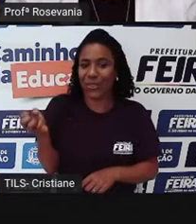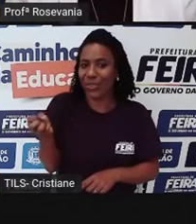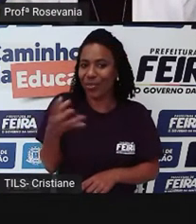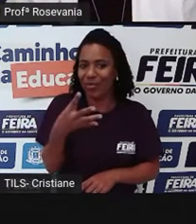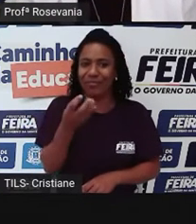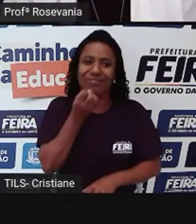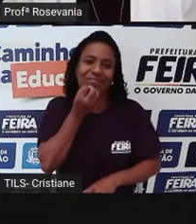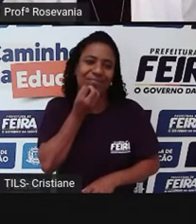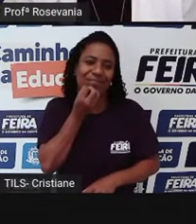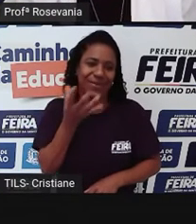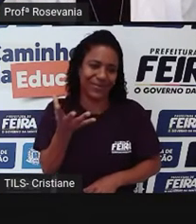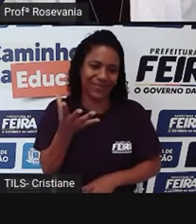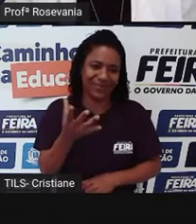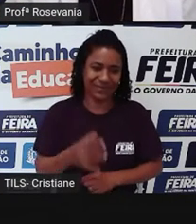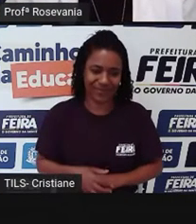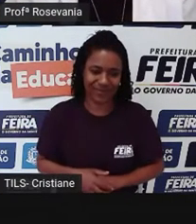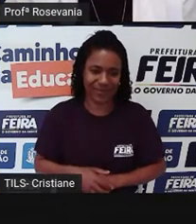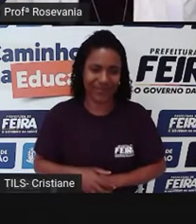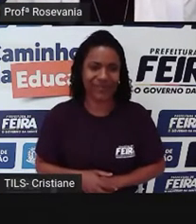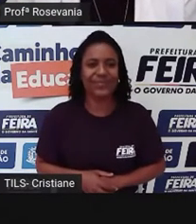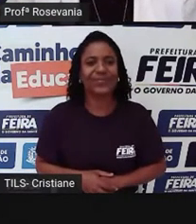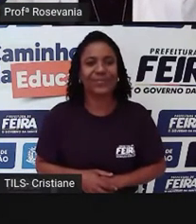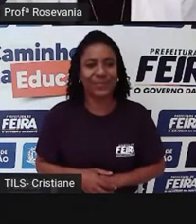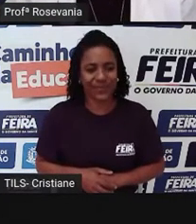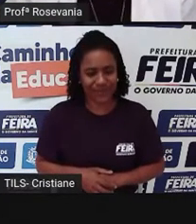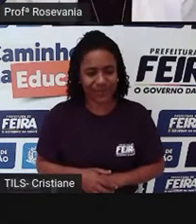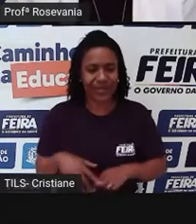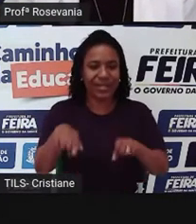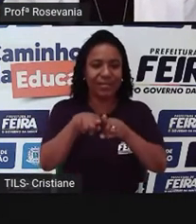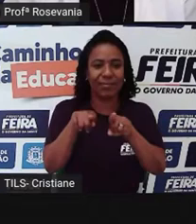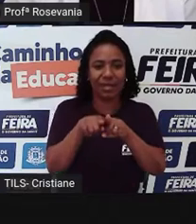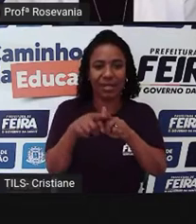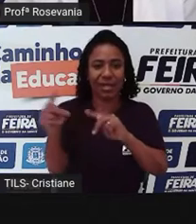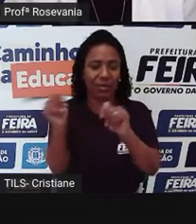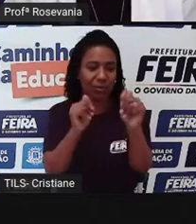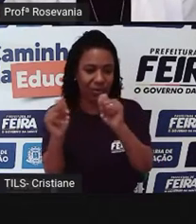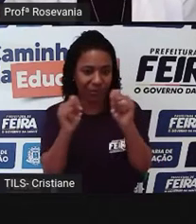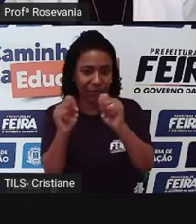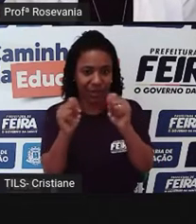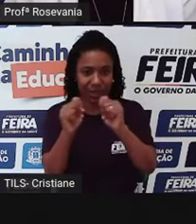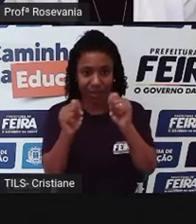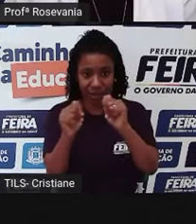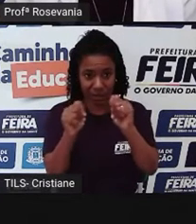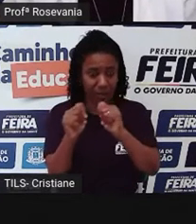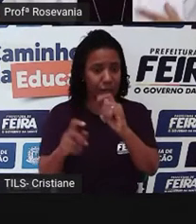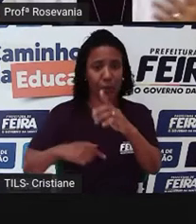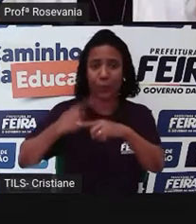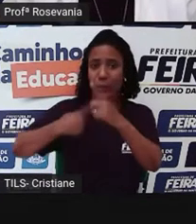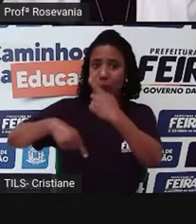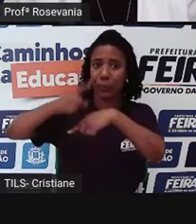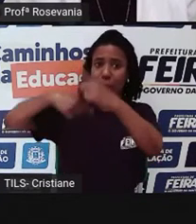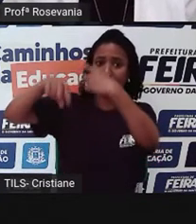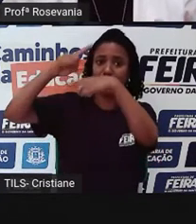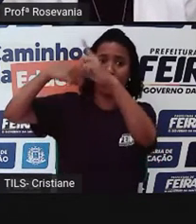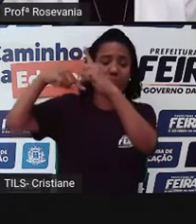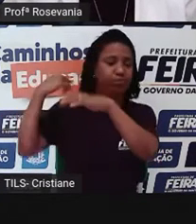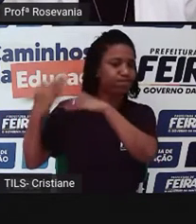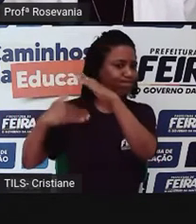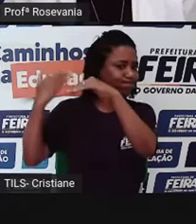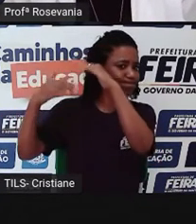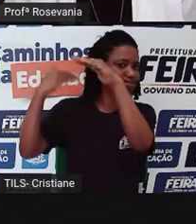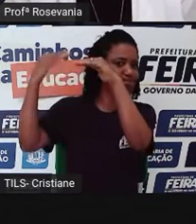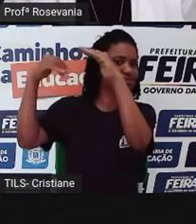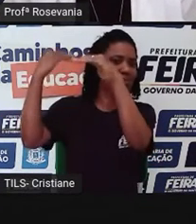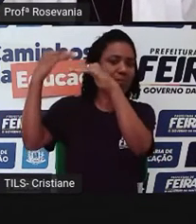atuantes. e desenvolve a economia do lugar justamente pelo fato de empregar uma grande